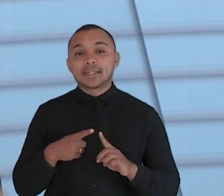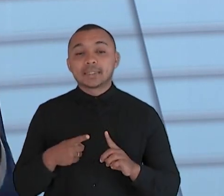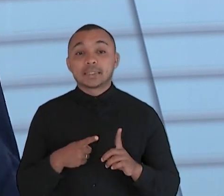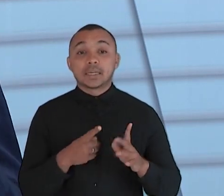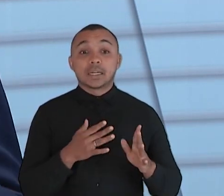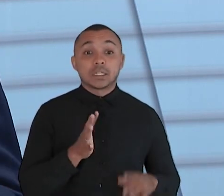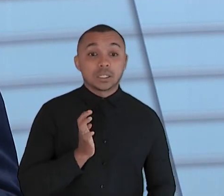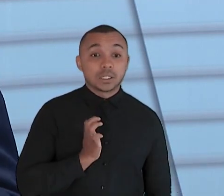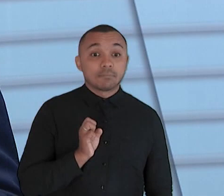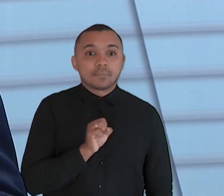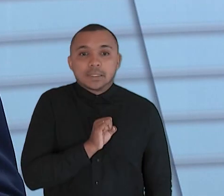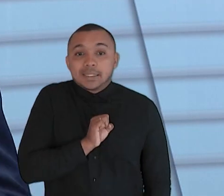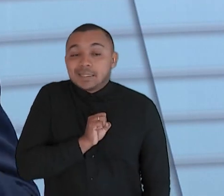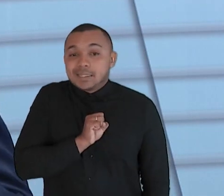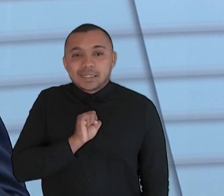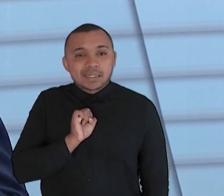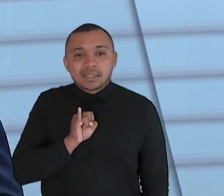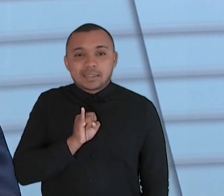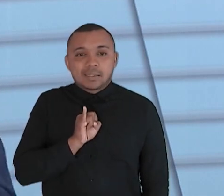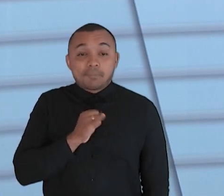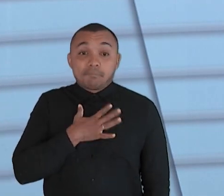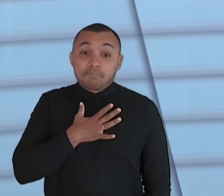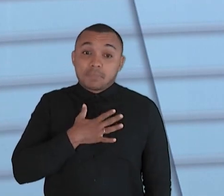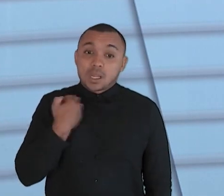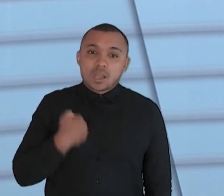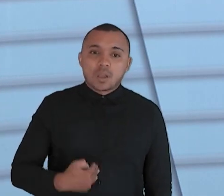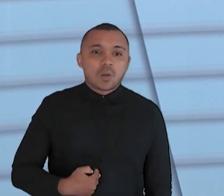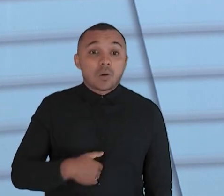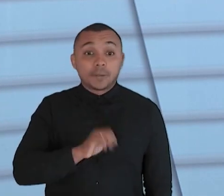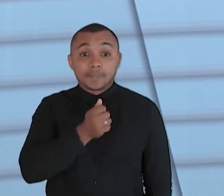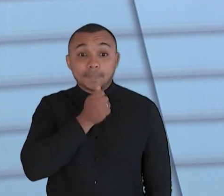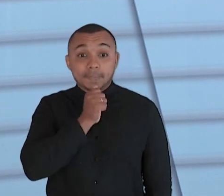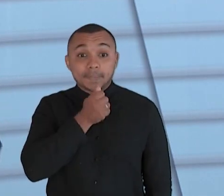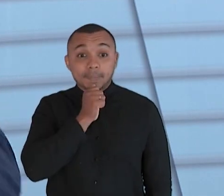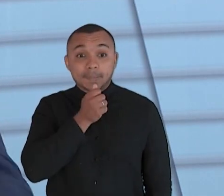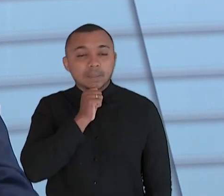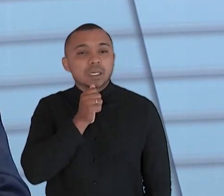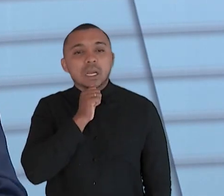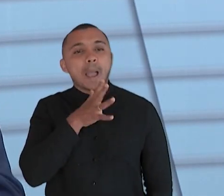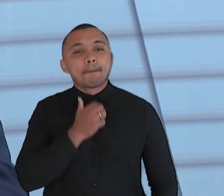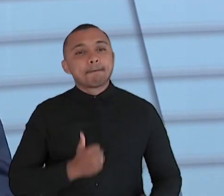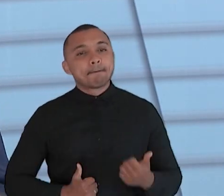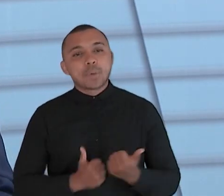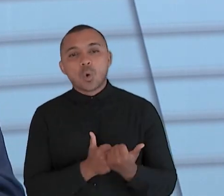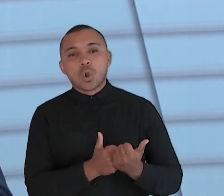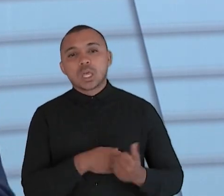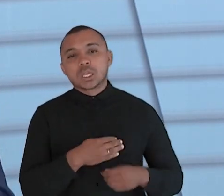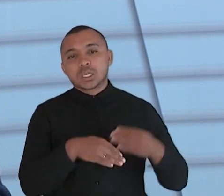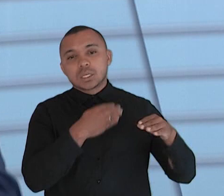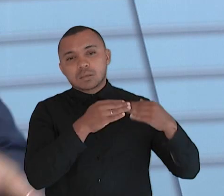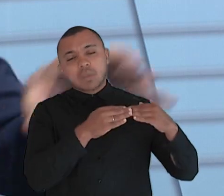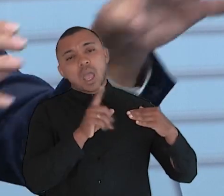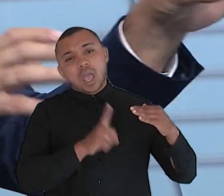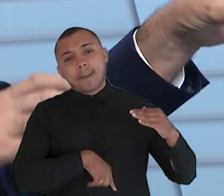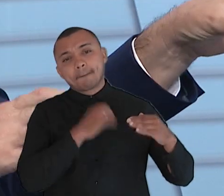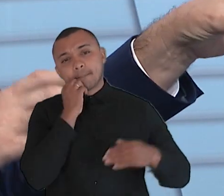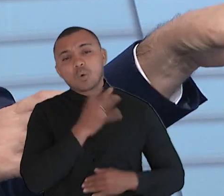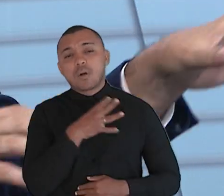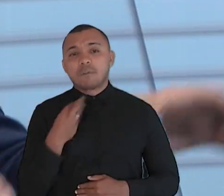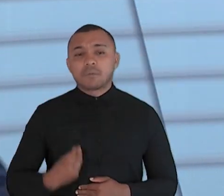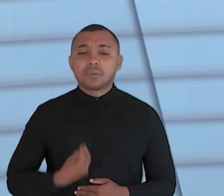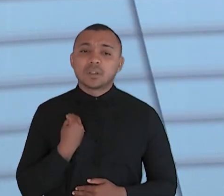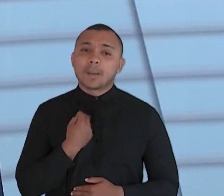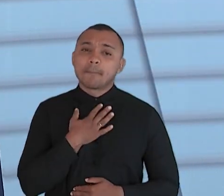se eu não acreditar eu no desenvolvimento porque acho esse lugar não é o lugar de se viver eu quero ir para um lugar